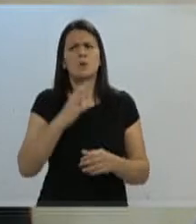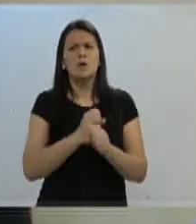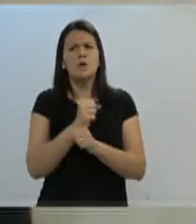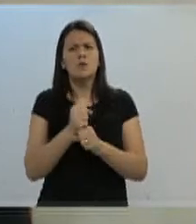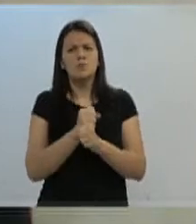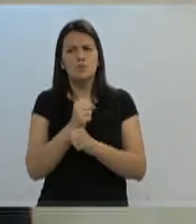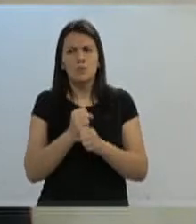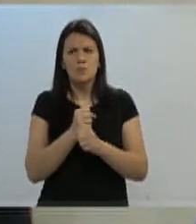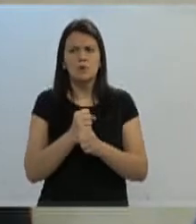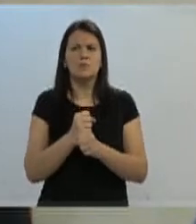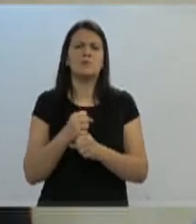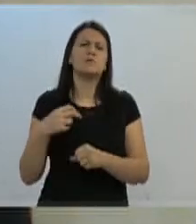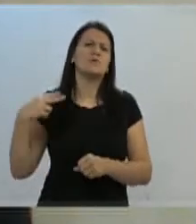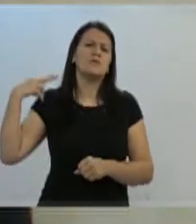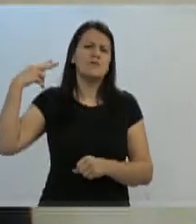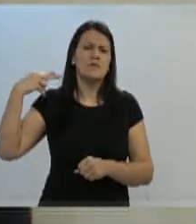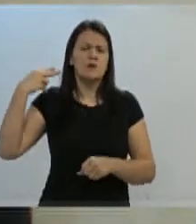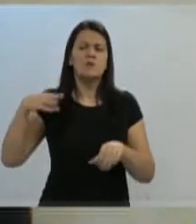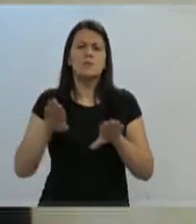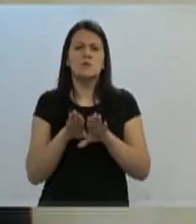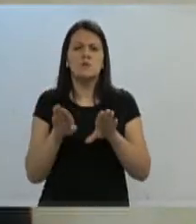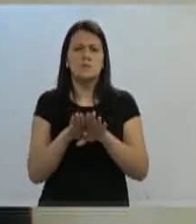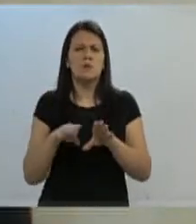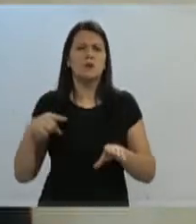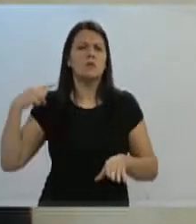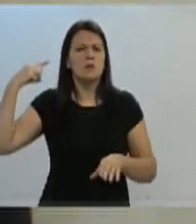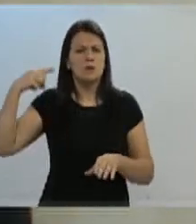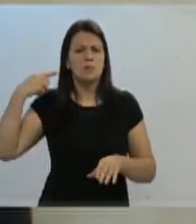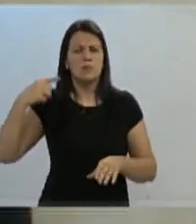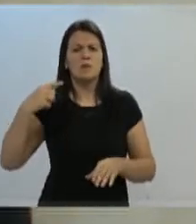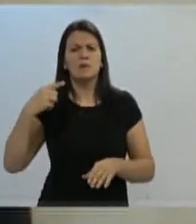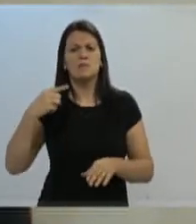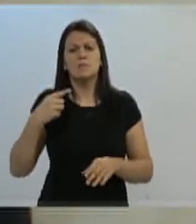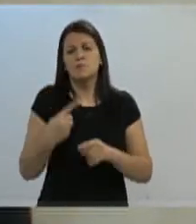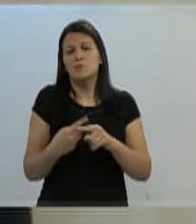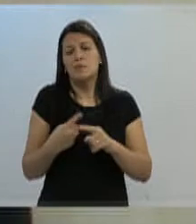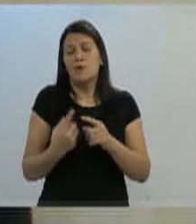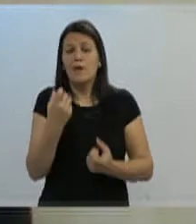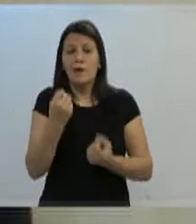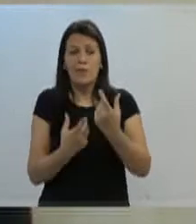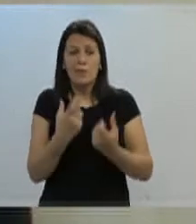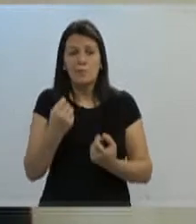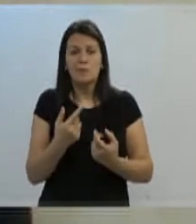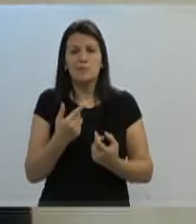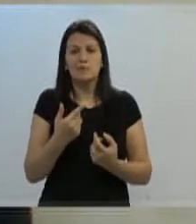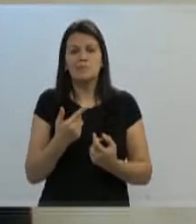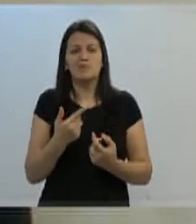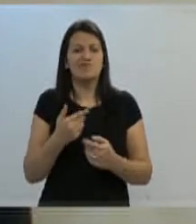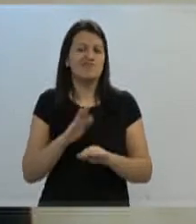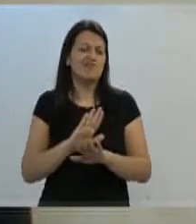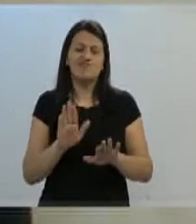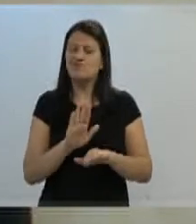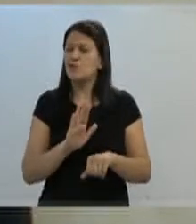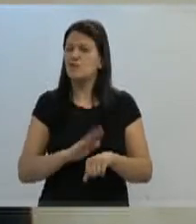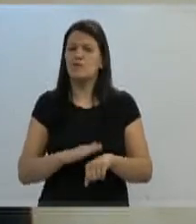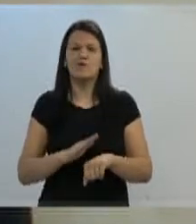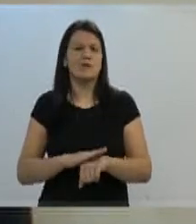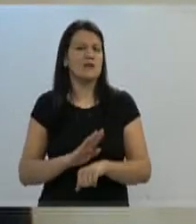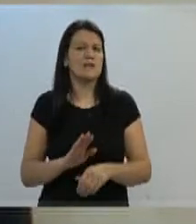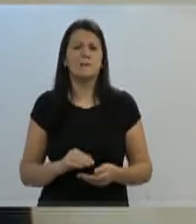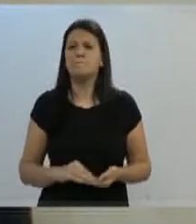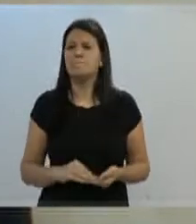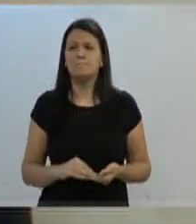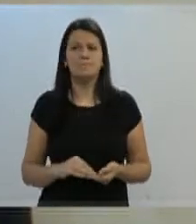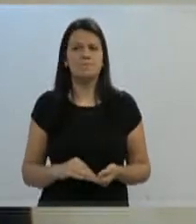seja de vereador e seja de deputado, diferente de alguns aí que tentaram fazer uma diferença e não deu certo, né, nessa